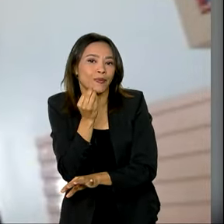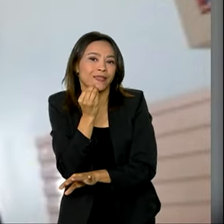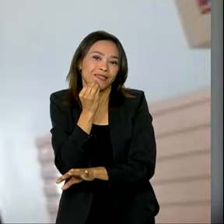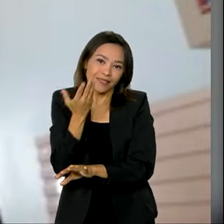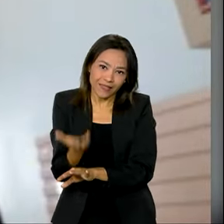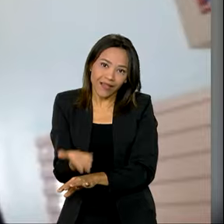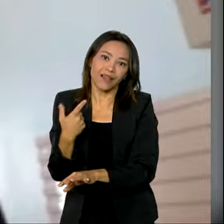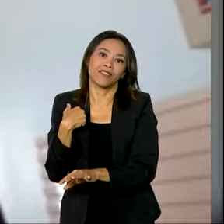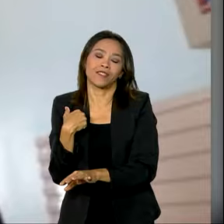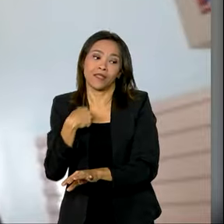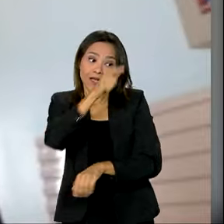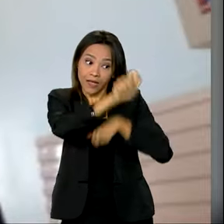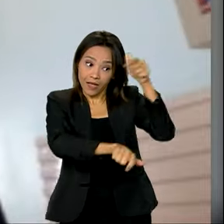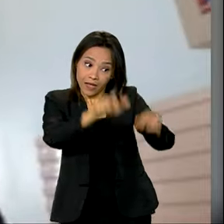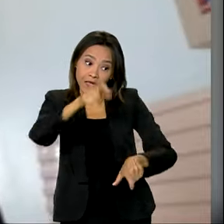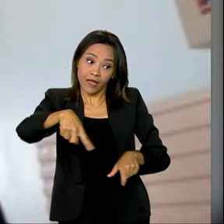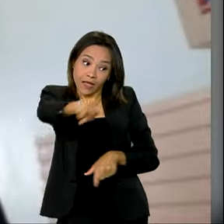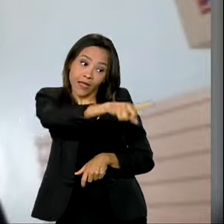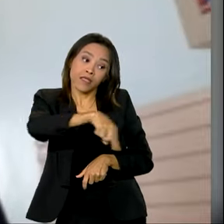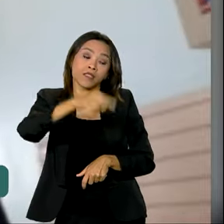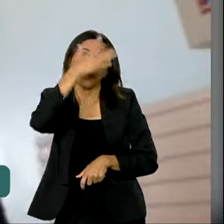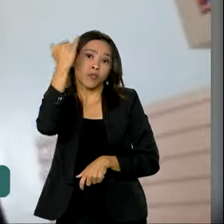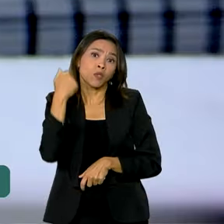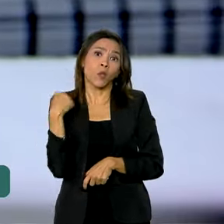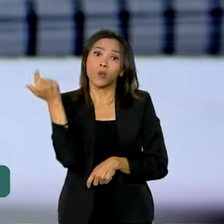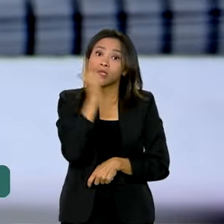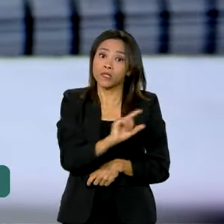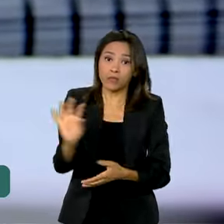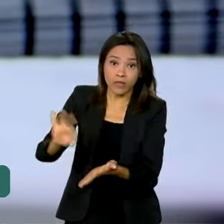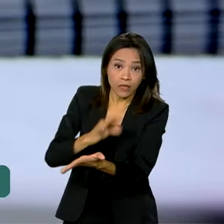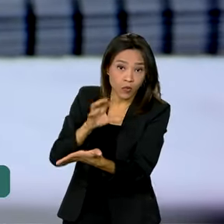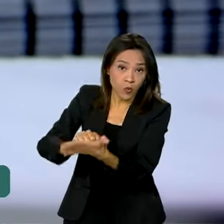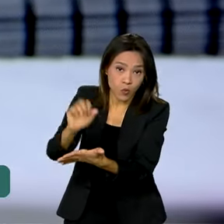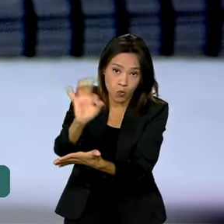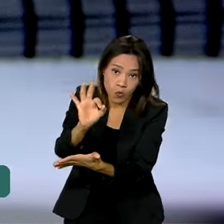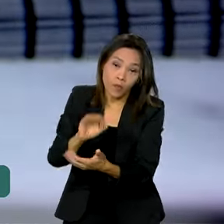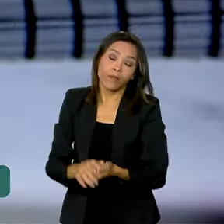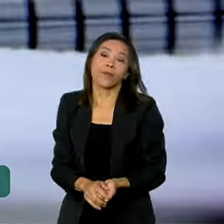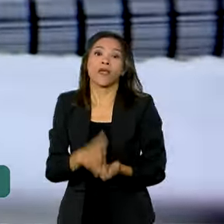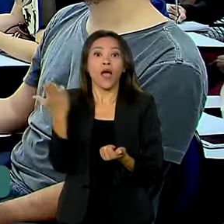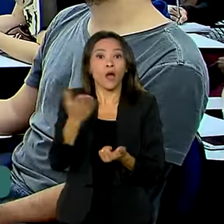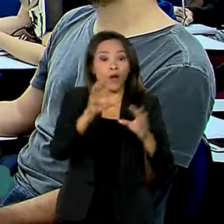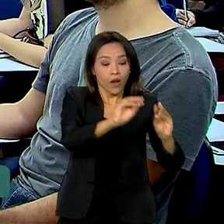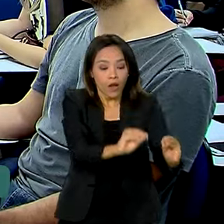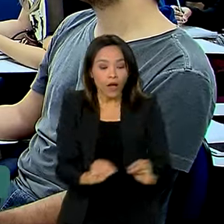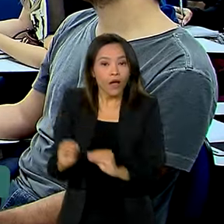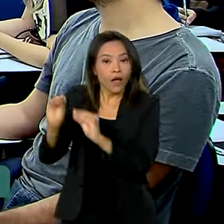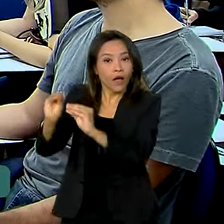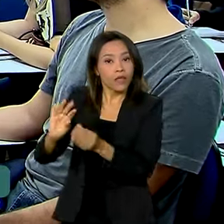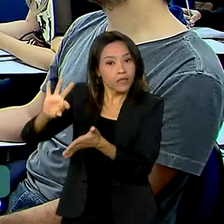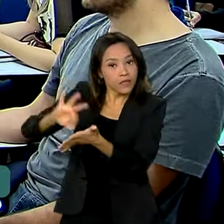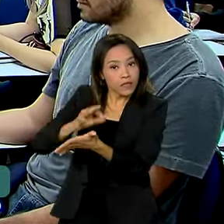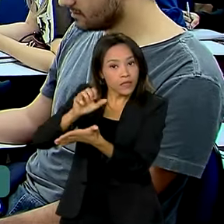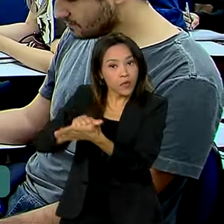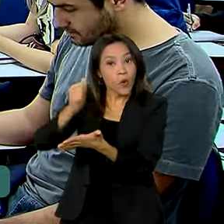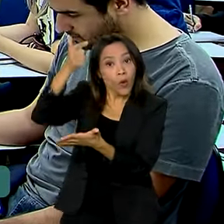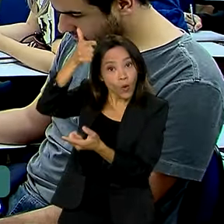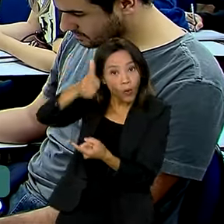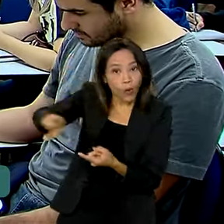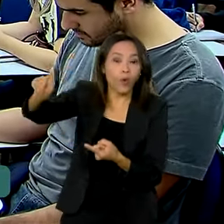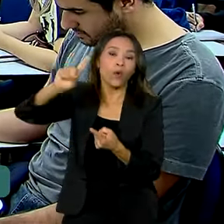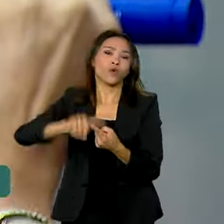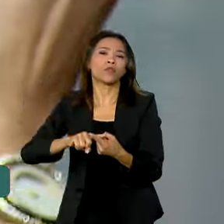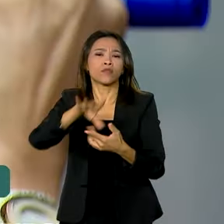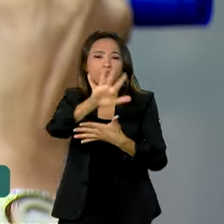chance para aquelas pessoas que não conseguiram se inscrever. Com a prorrogação das inscrições, outras datas que fazem parte